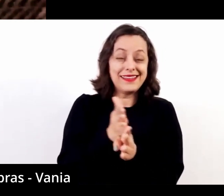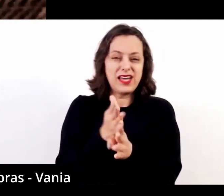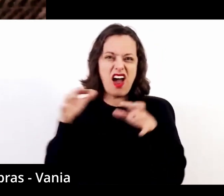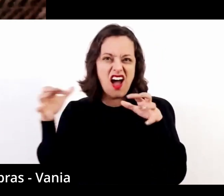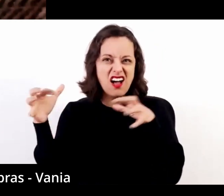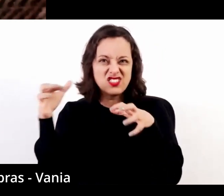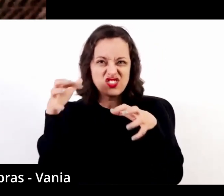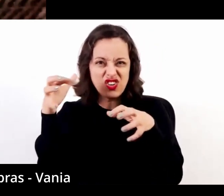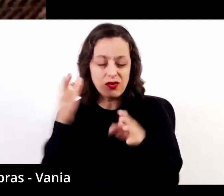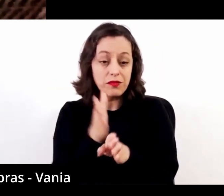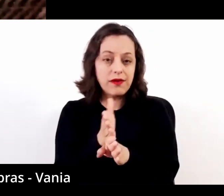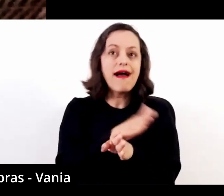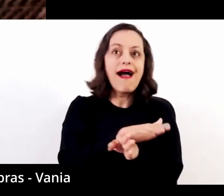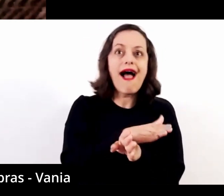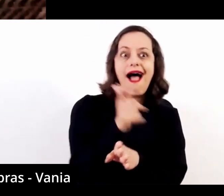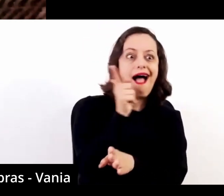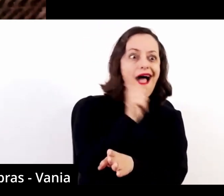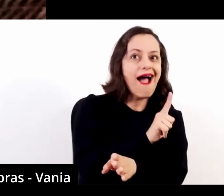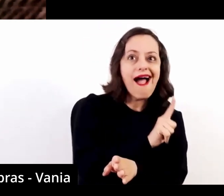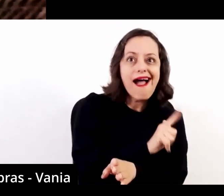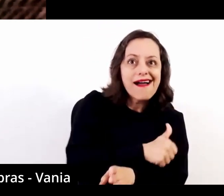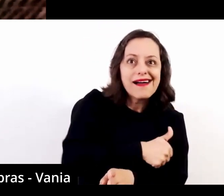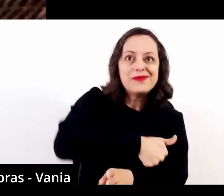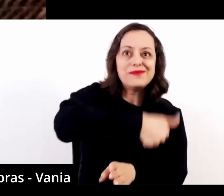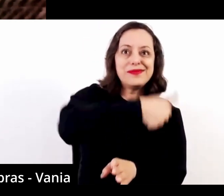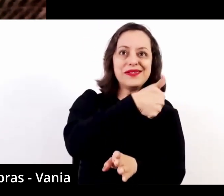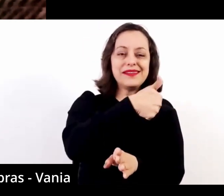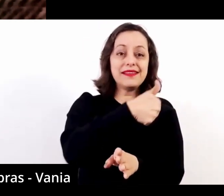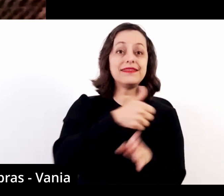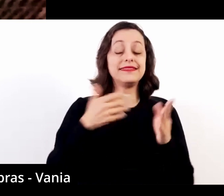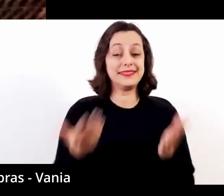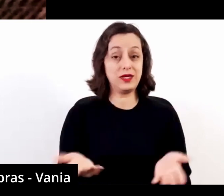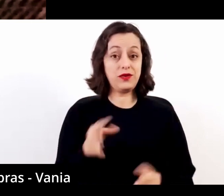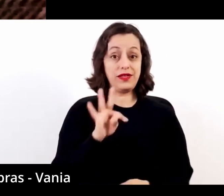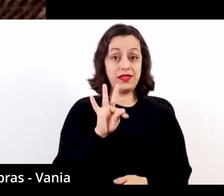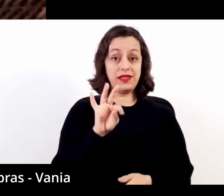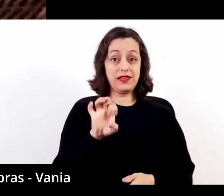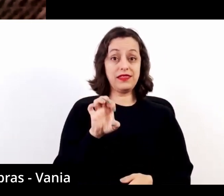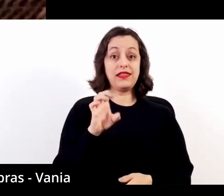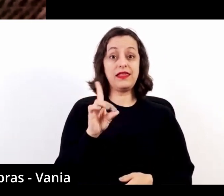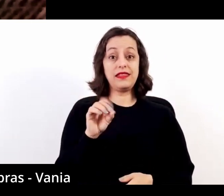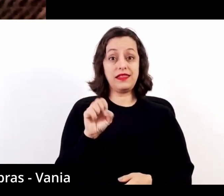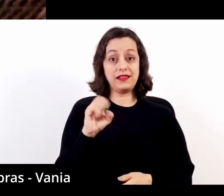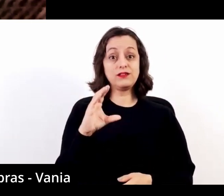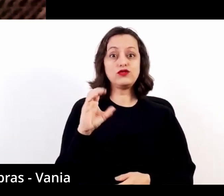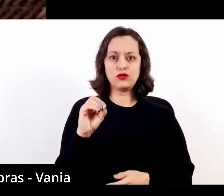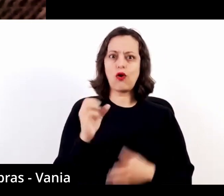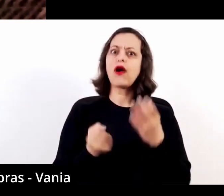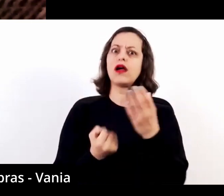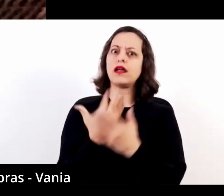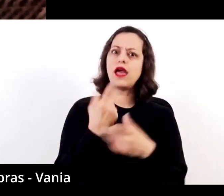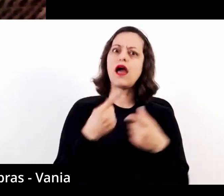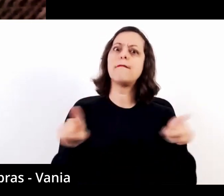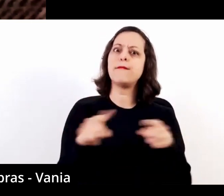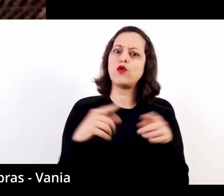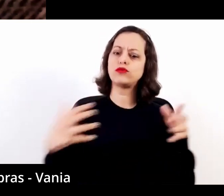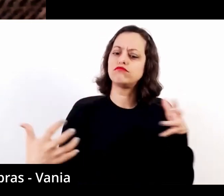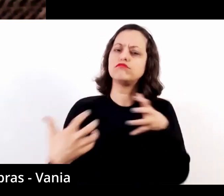e o êxtase. E o Tedesco concebe uma música, ao mesmo tempo, por isso,